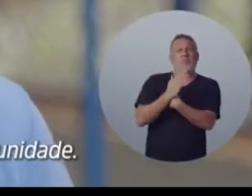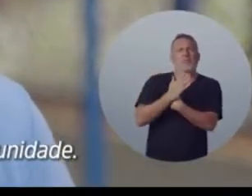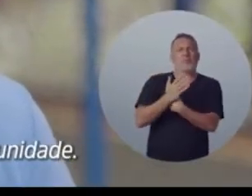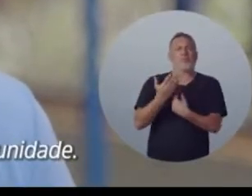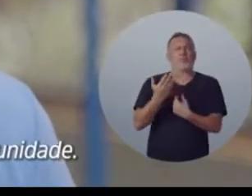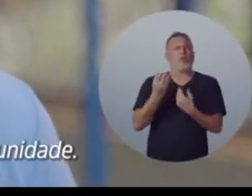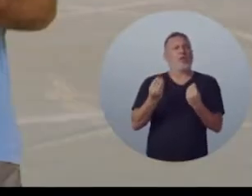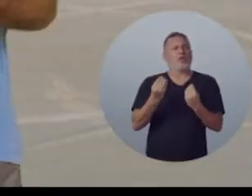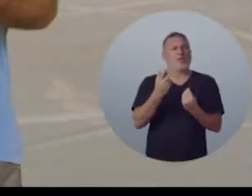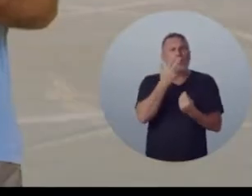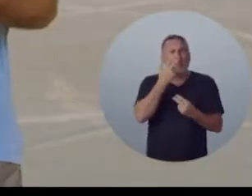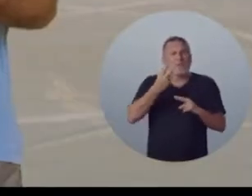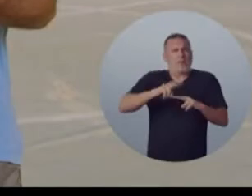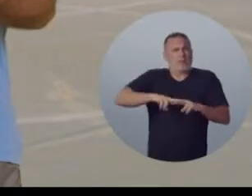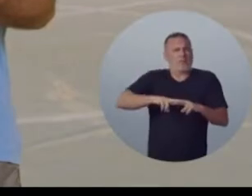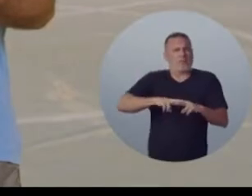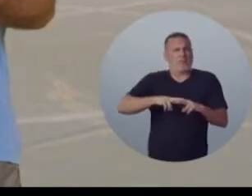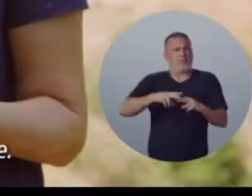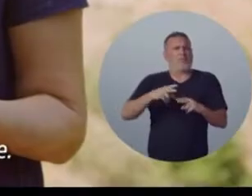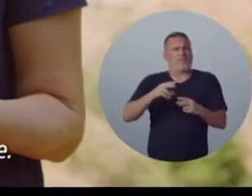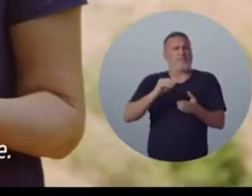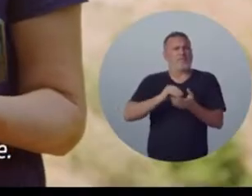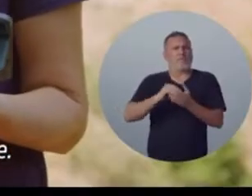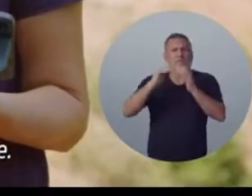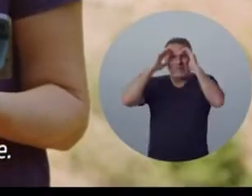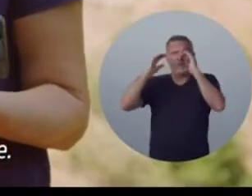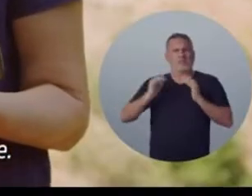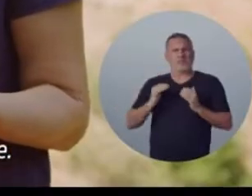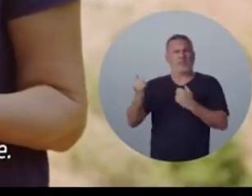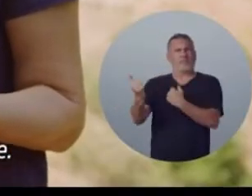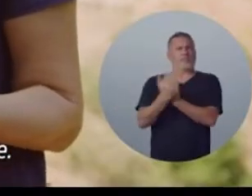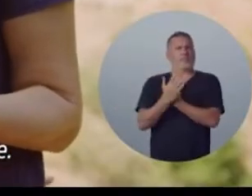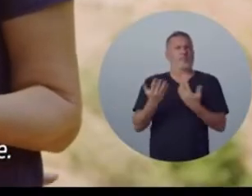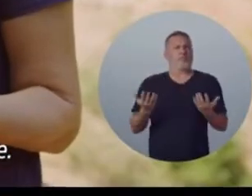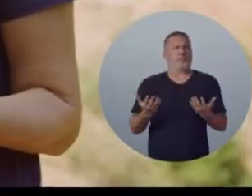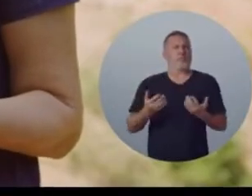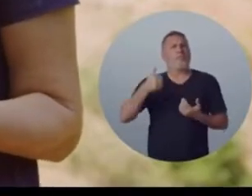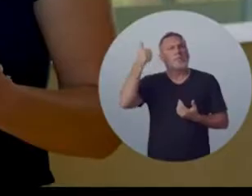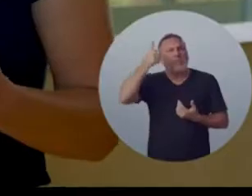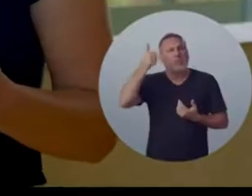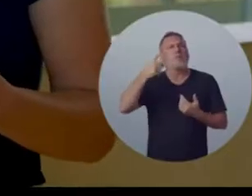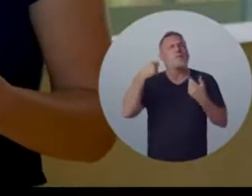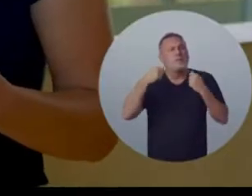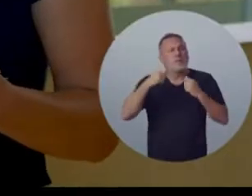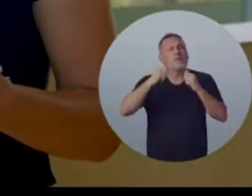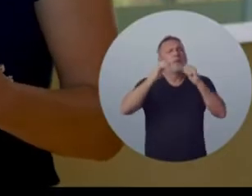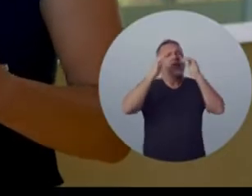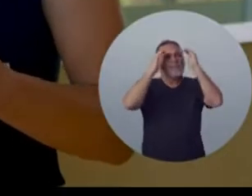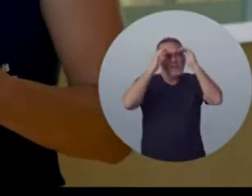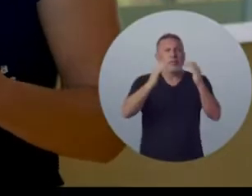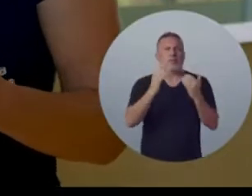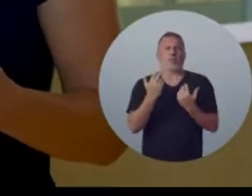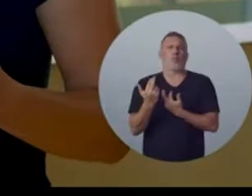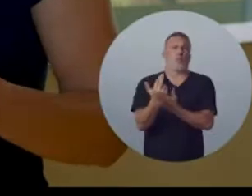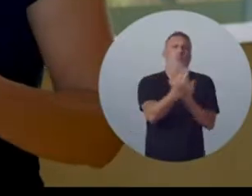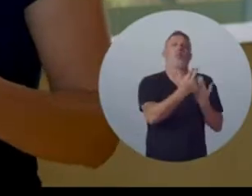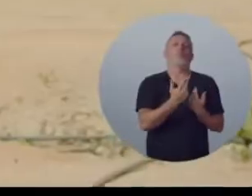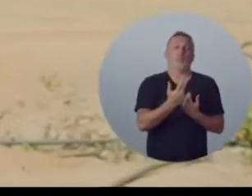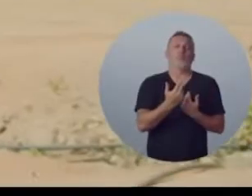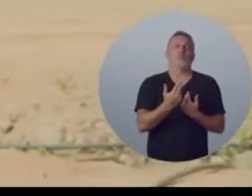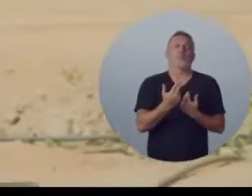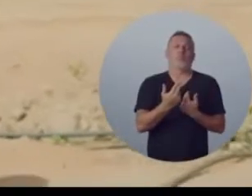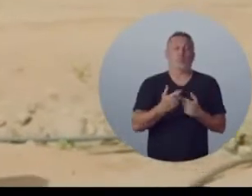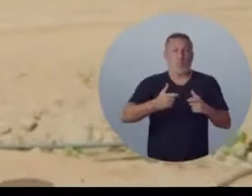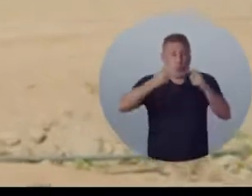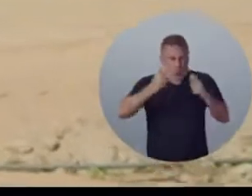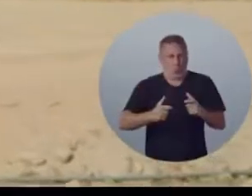leva mais nada para a comunidade. Um voto mais ou menos de cabreço. Foi uma ofensa que ele fez da comunidade da gente. Primeiro a gente tem que zelar pelo respeito.